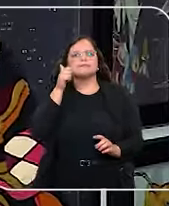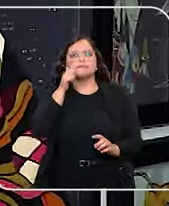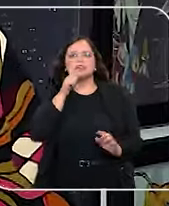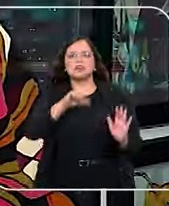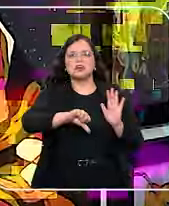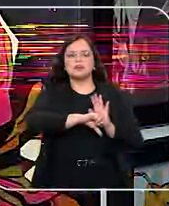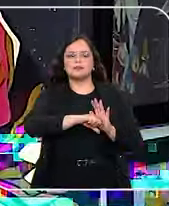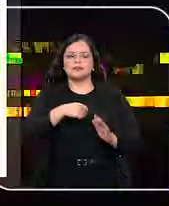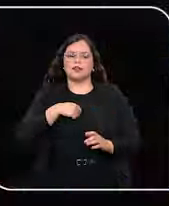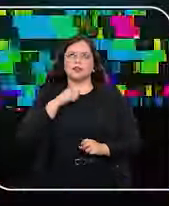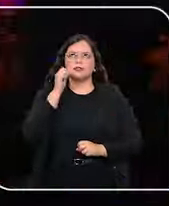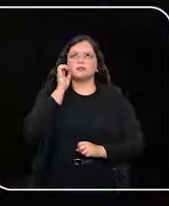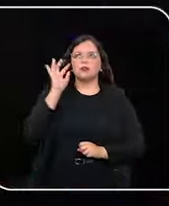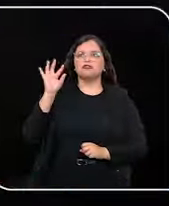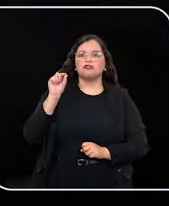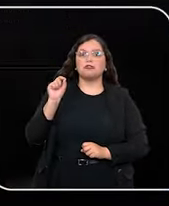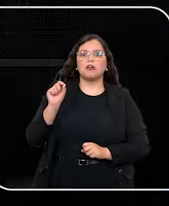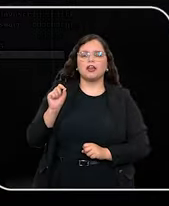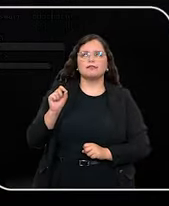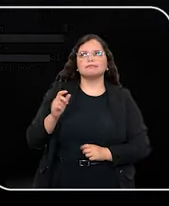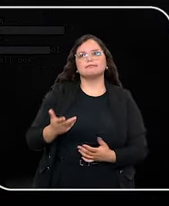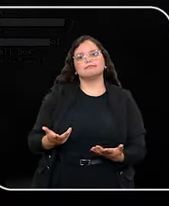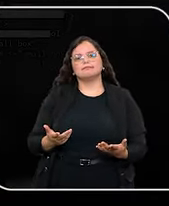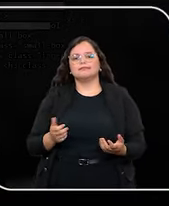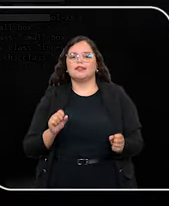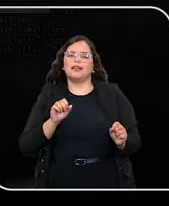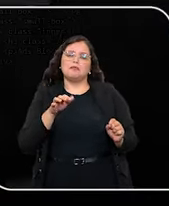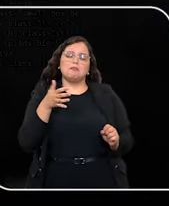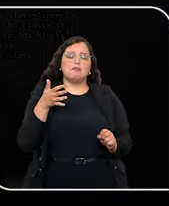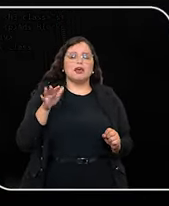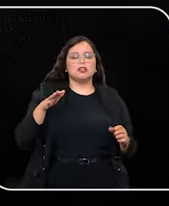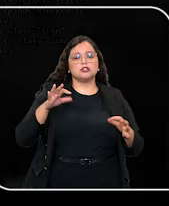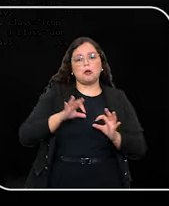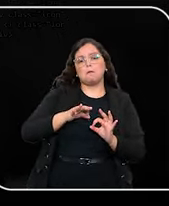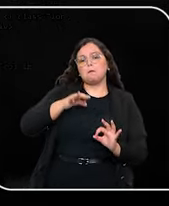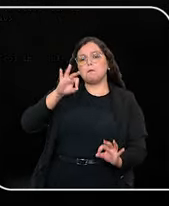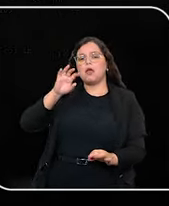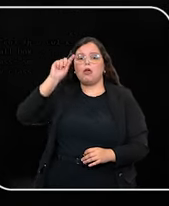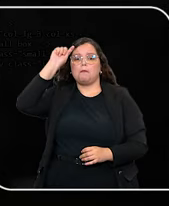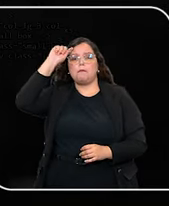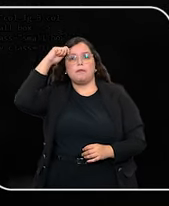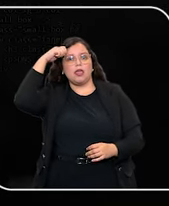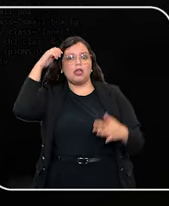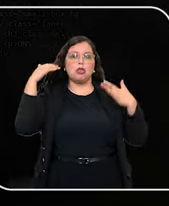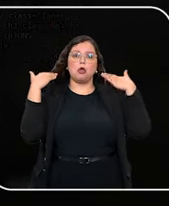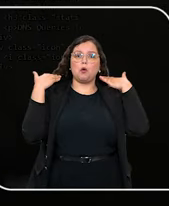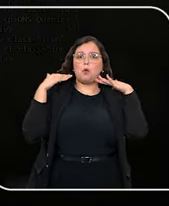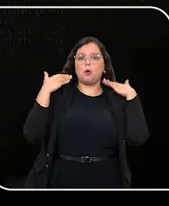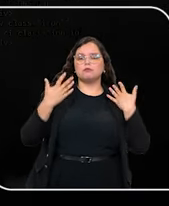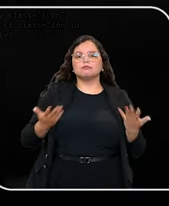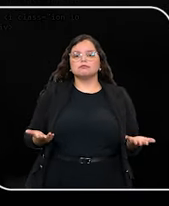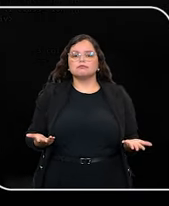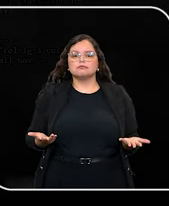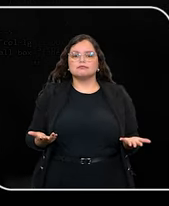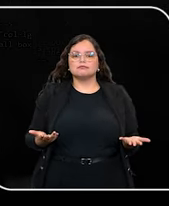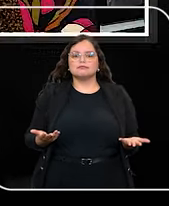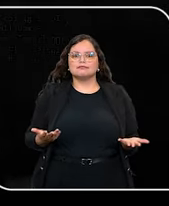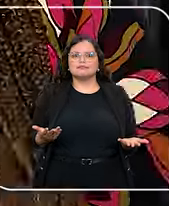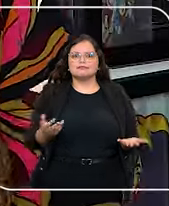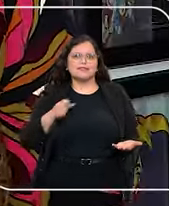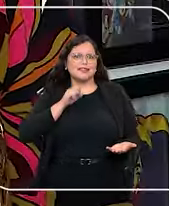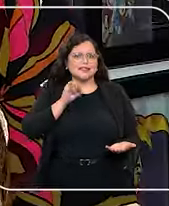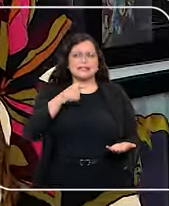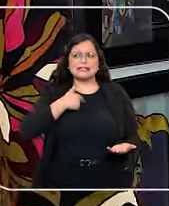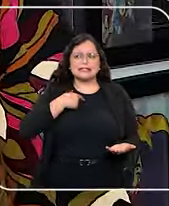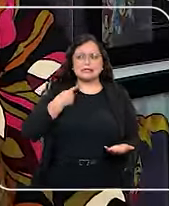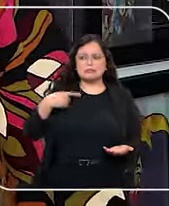imagem que vem à minha mente? Normalmente é a estatura mediana, pele negra, cabelos curtos. Se a